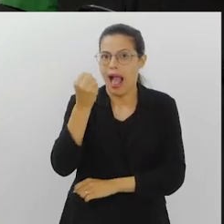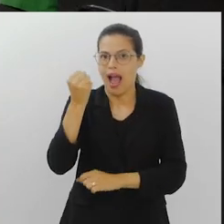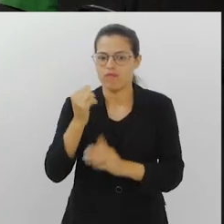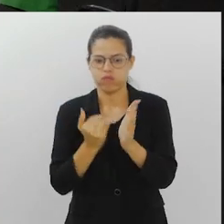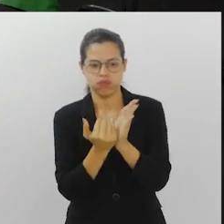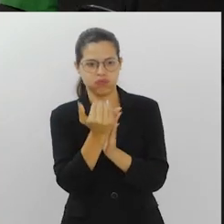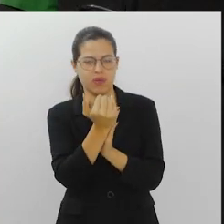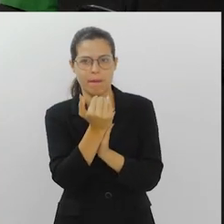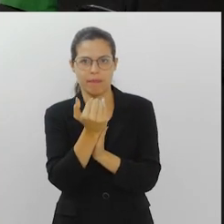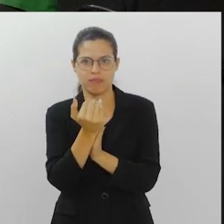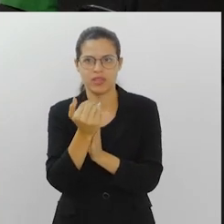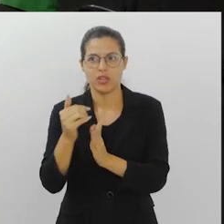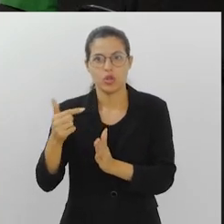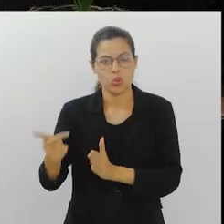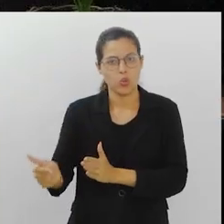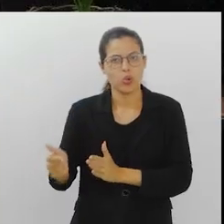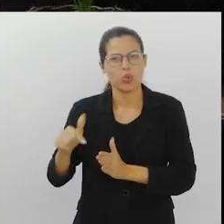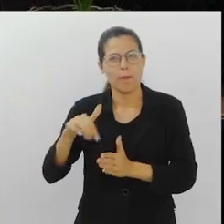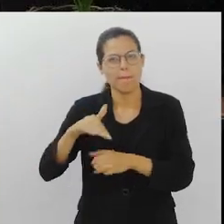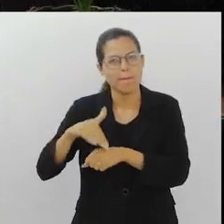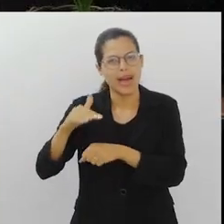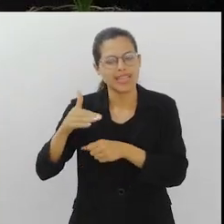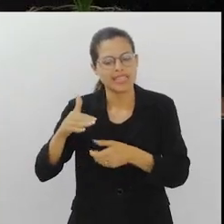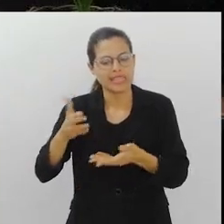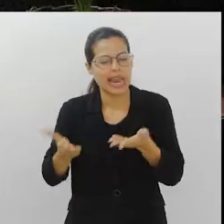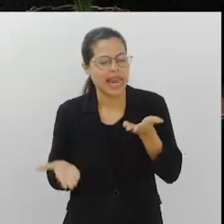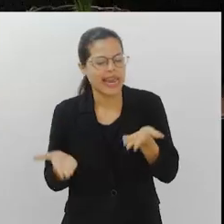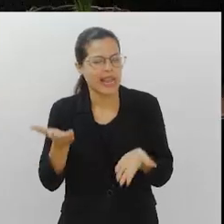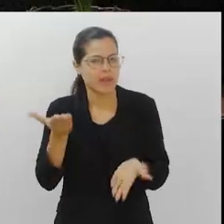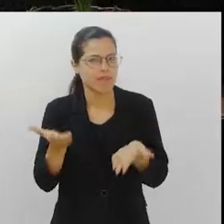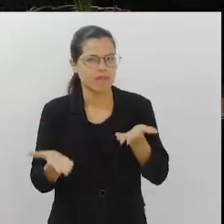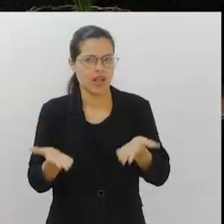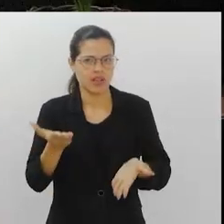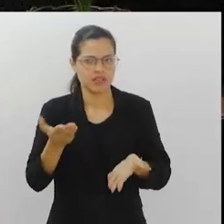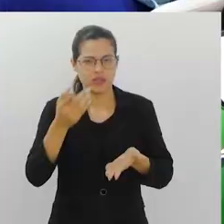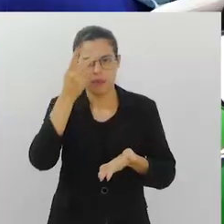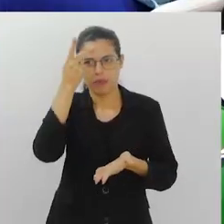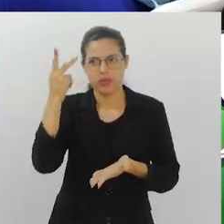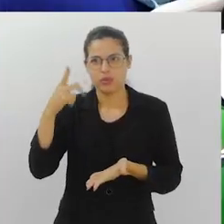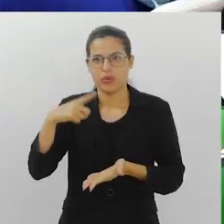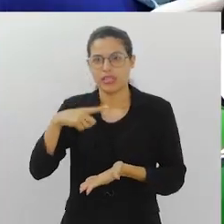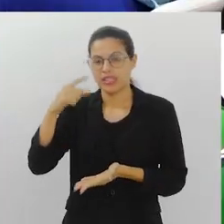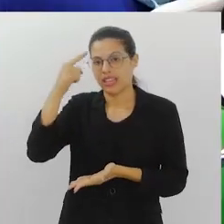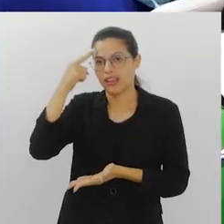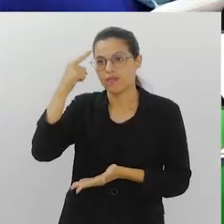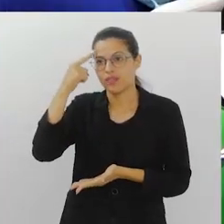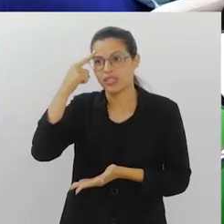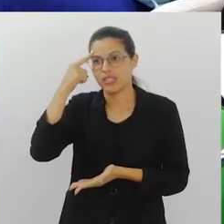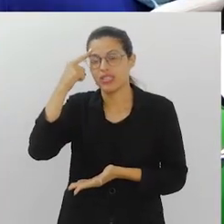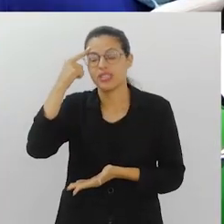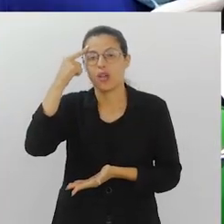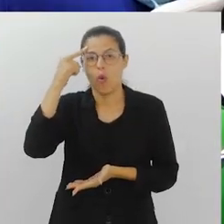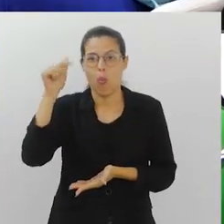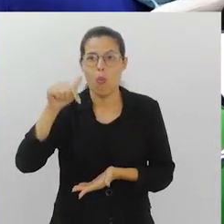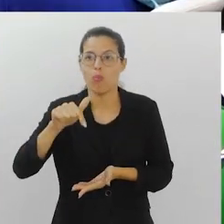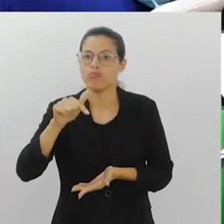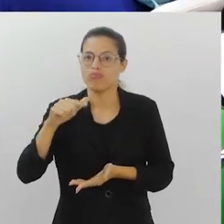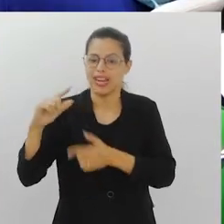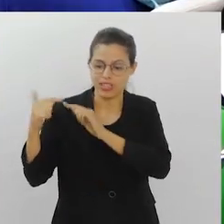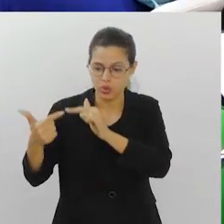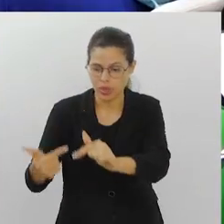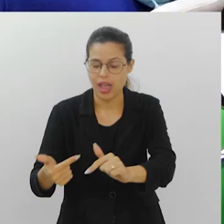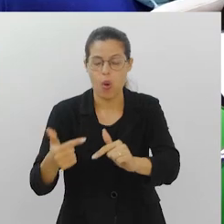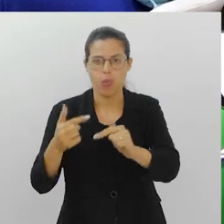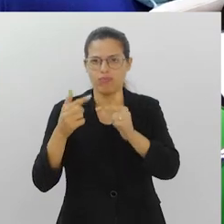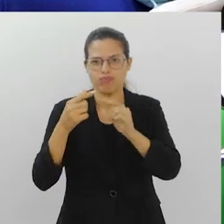mais consciente do que o outro. Para quem tem uma visão mais progressista, capitalismo é capitalismo. Mas se a gente consegue, na